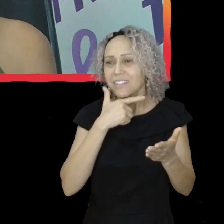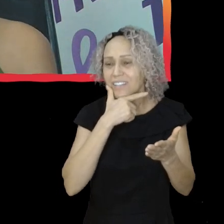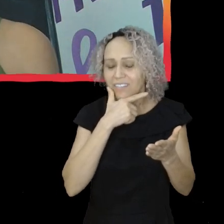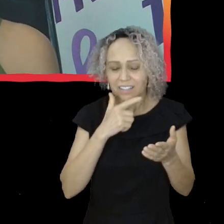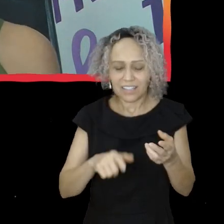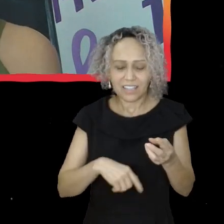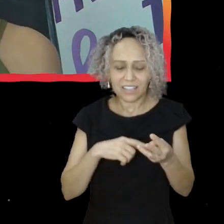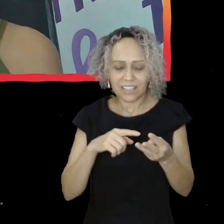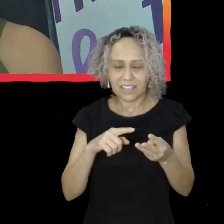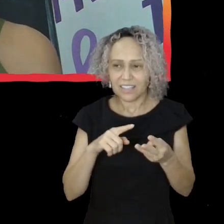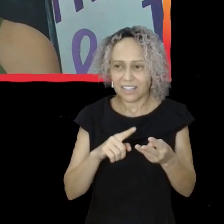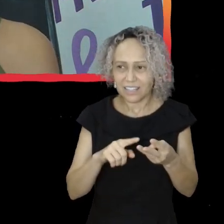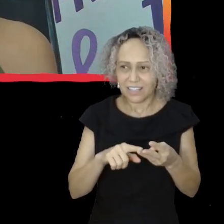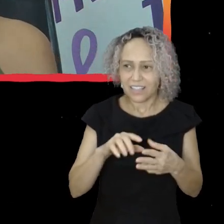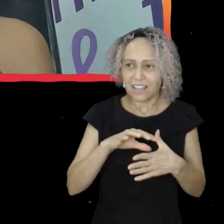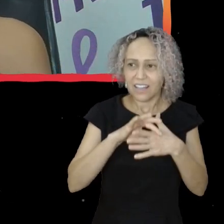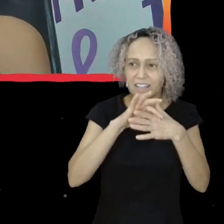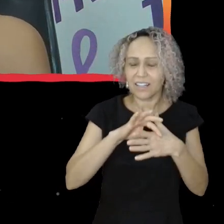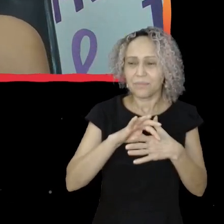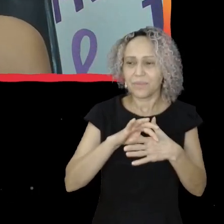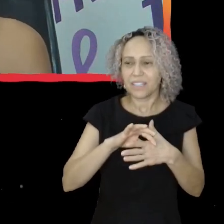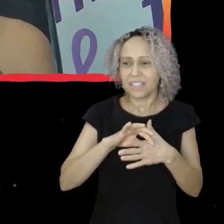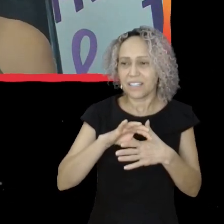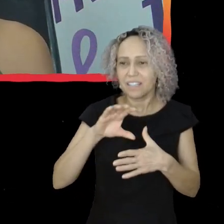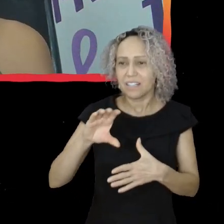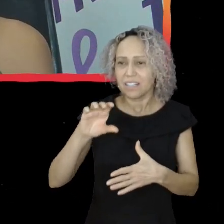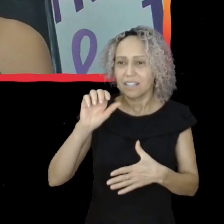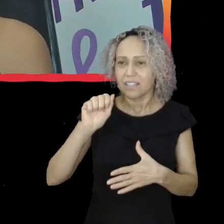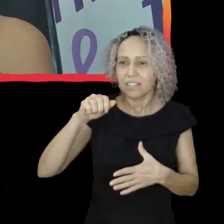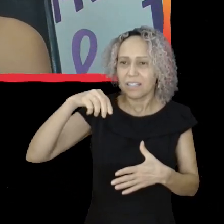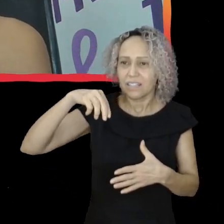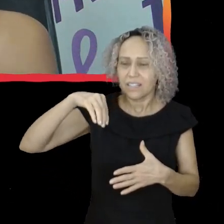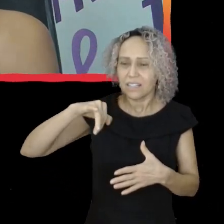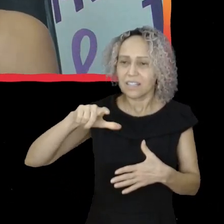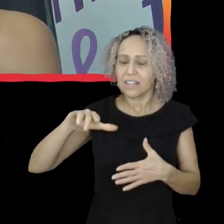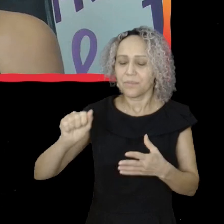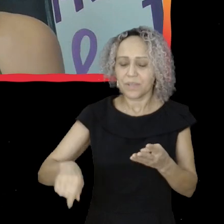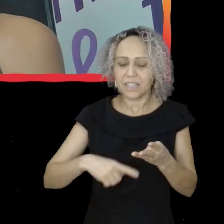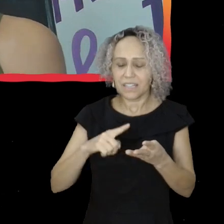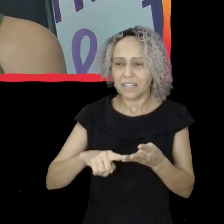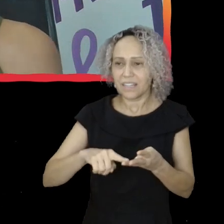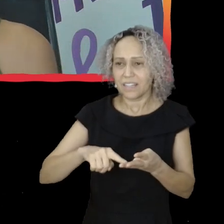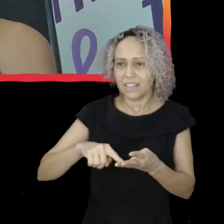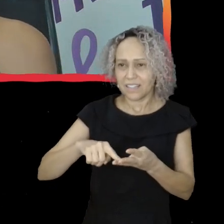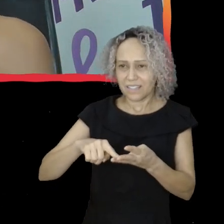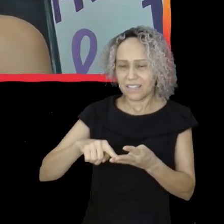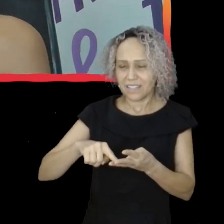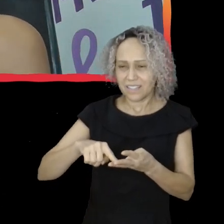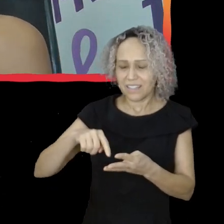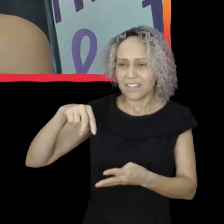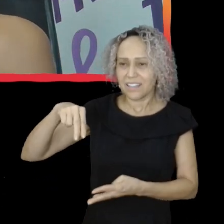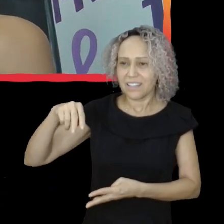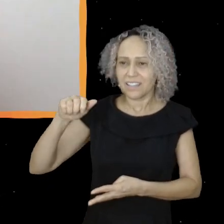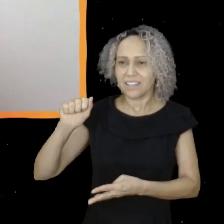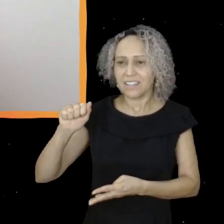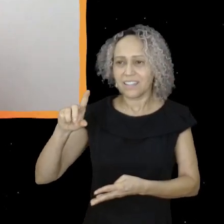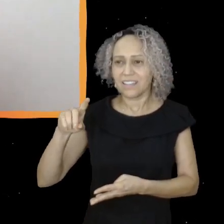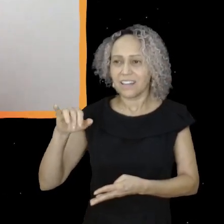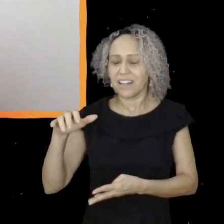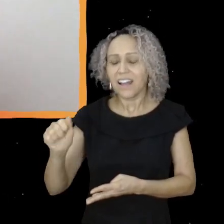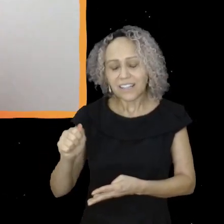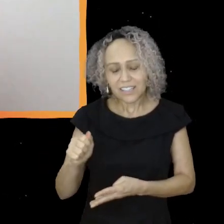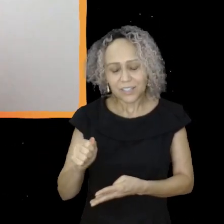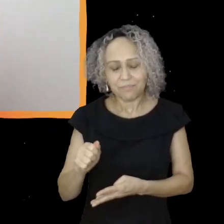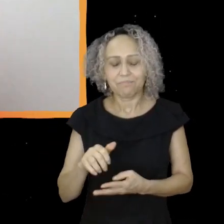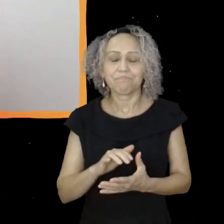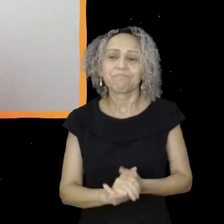hum... Acho que é a Camila Jara e a Nádia, fazendo a transição geracional na marra. É isso. Bom. E